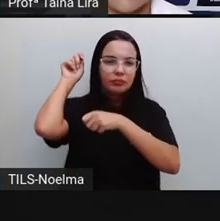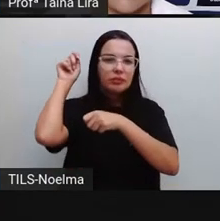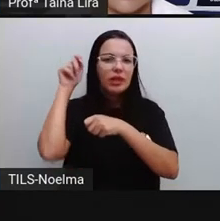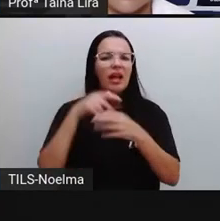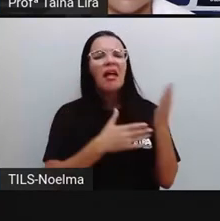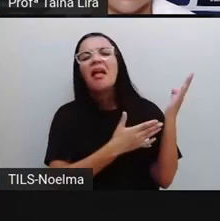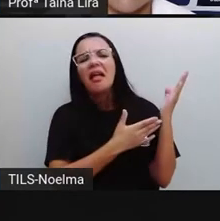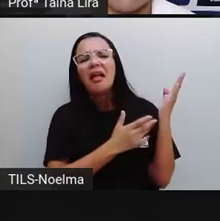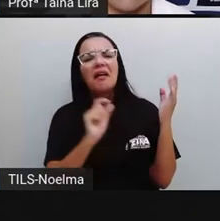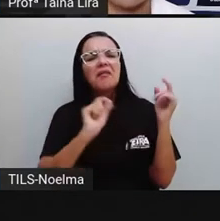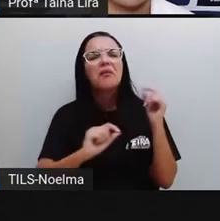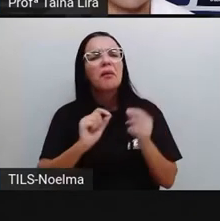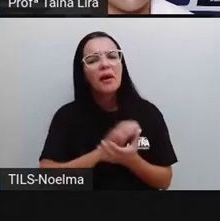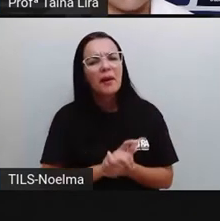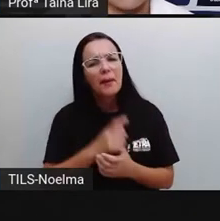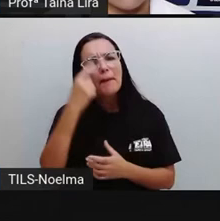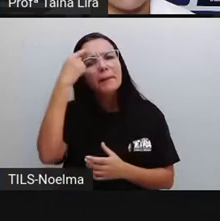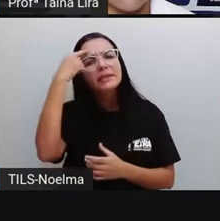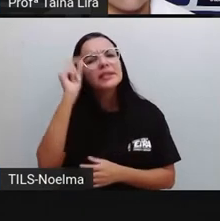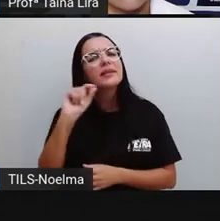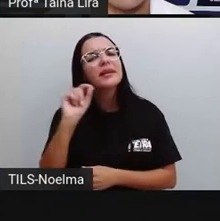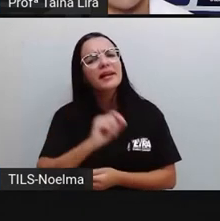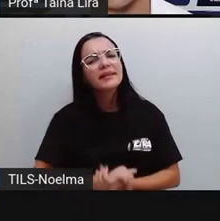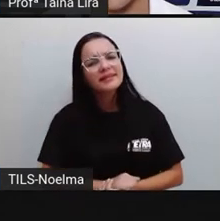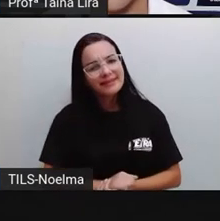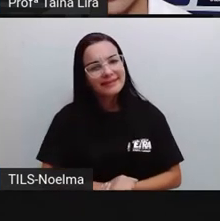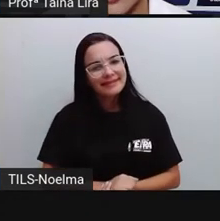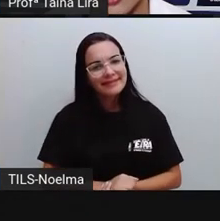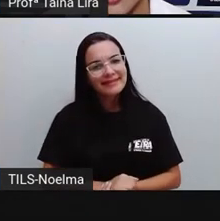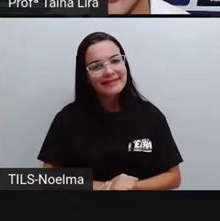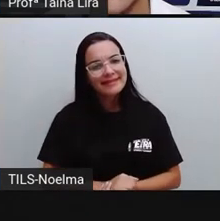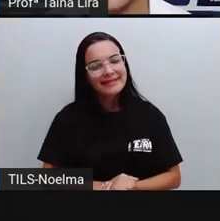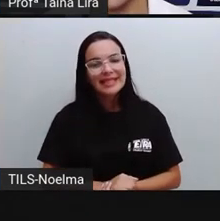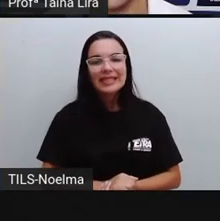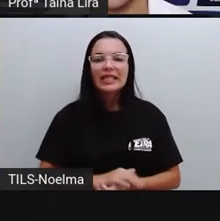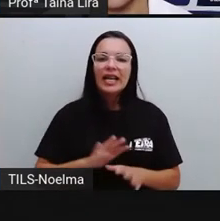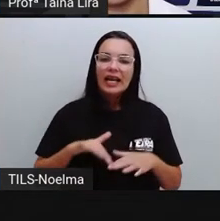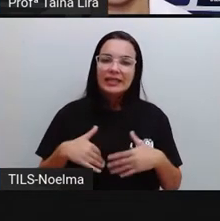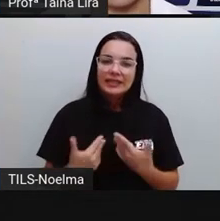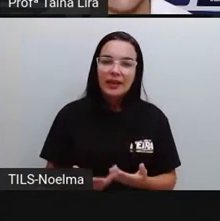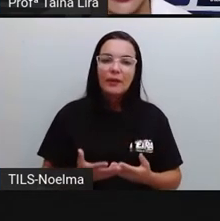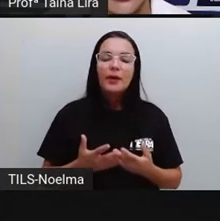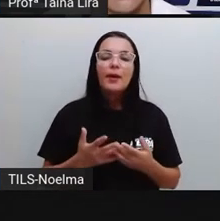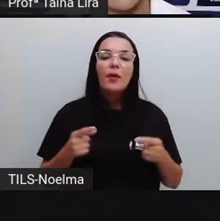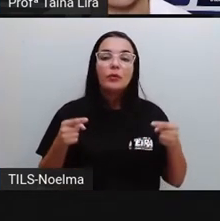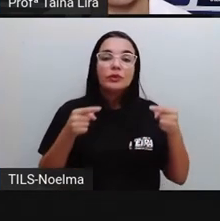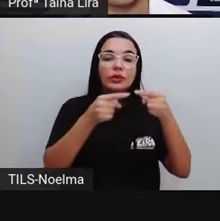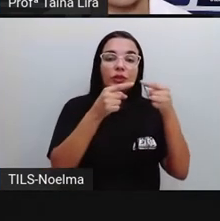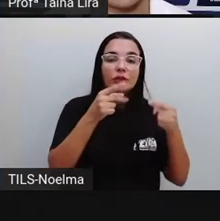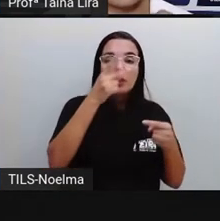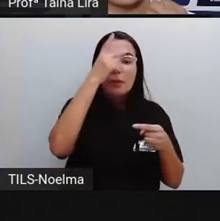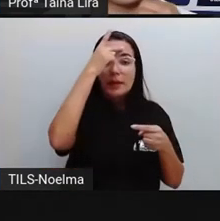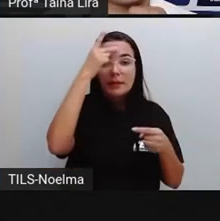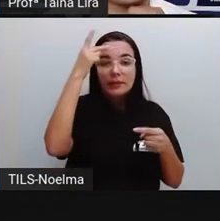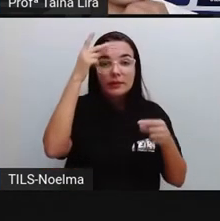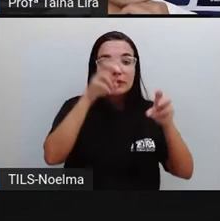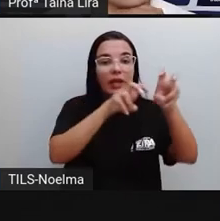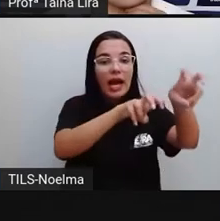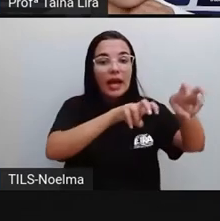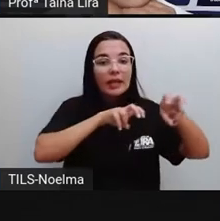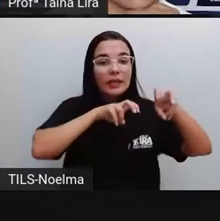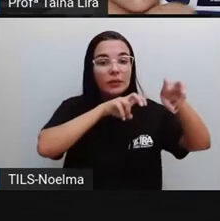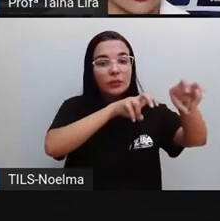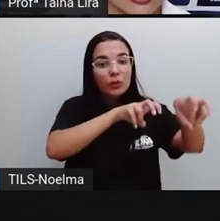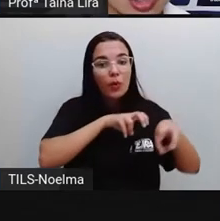foi pensado justamente para pessoas aí, para agricultores, para pessoas aí que